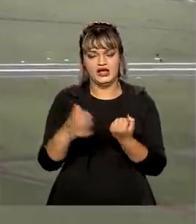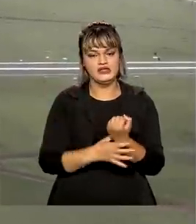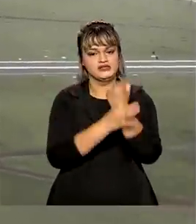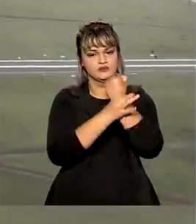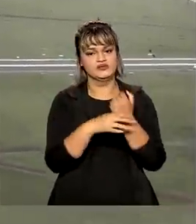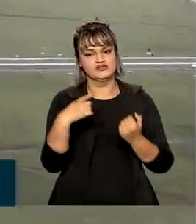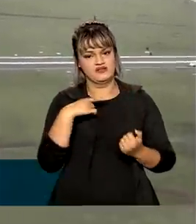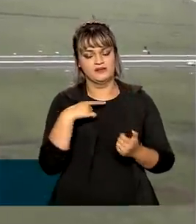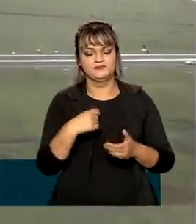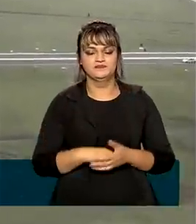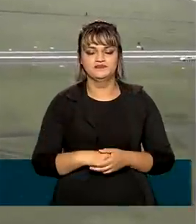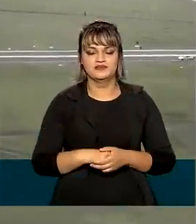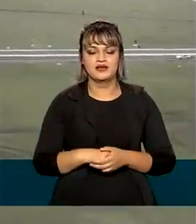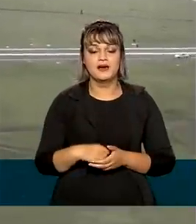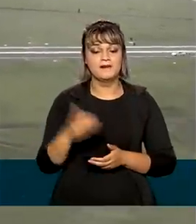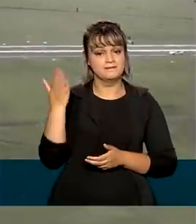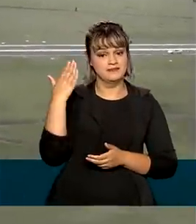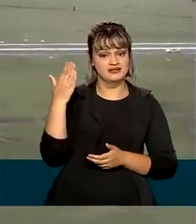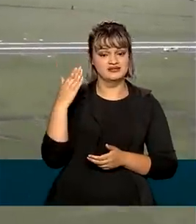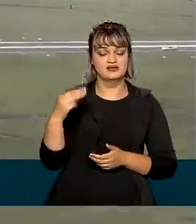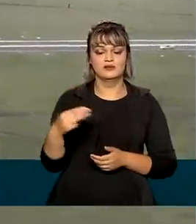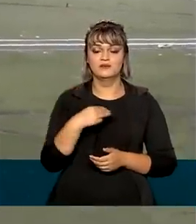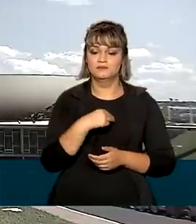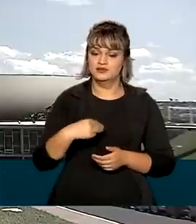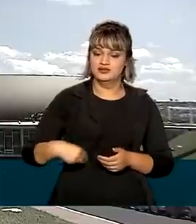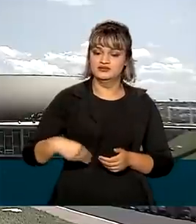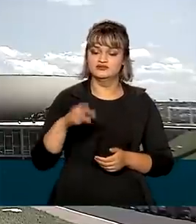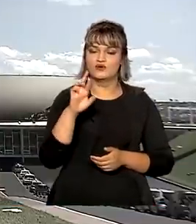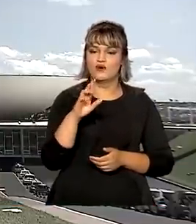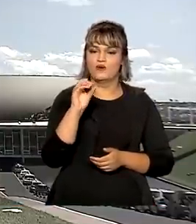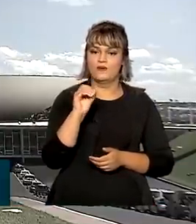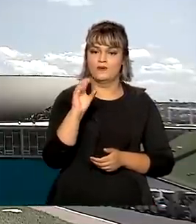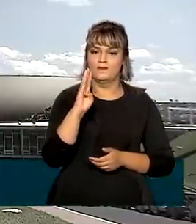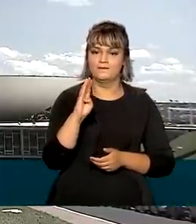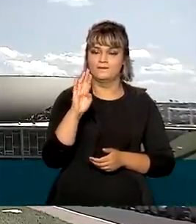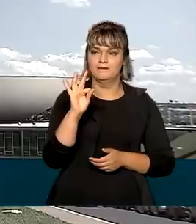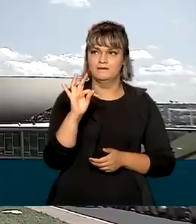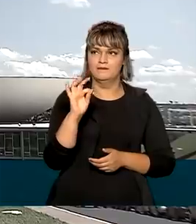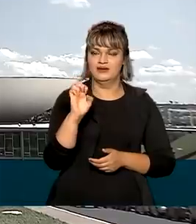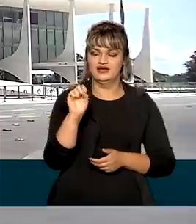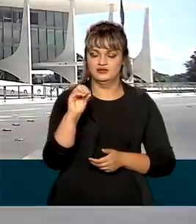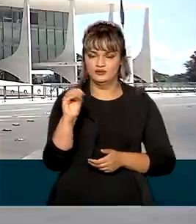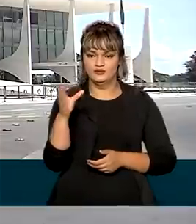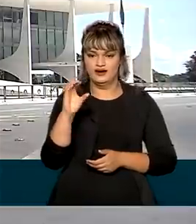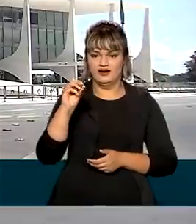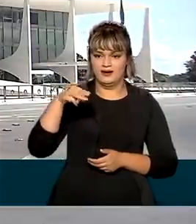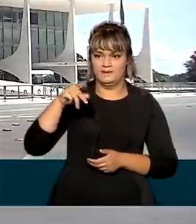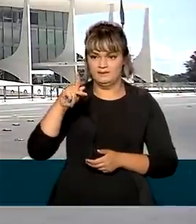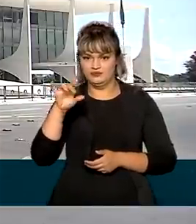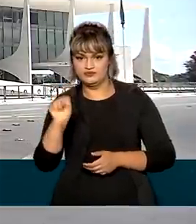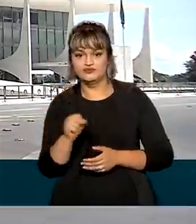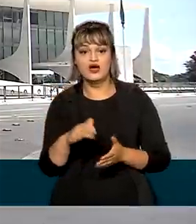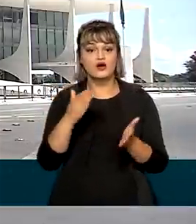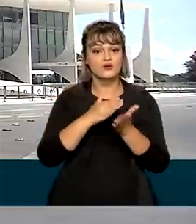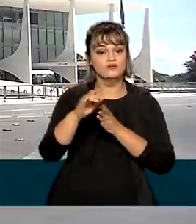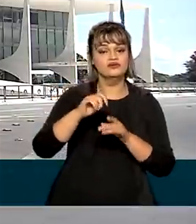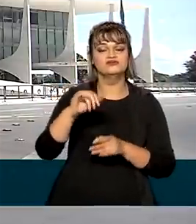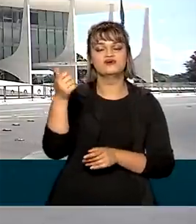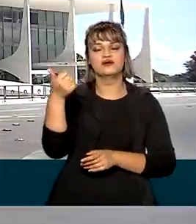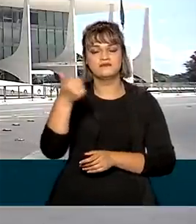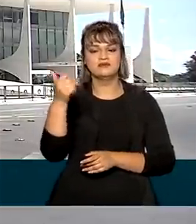Criado pelo então ministro do Planejamento, Roberto Campos, o FGTS entrou em vigor no dia 1º de janeiro de